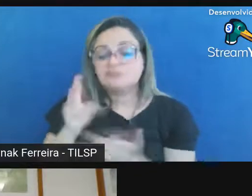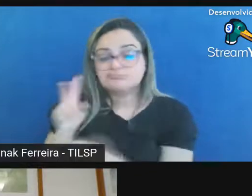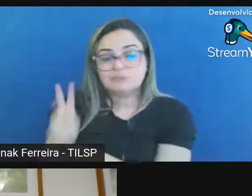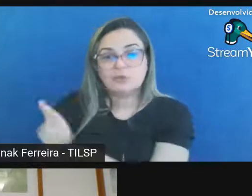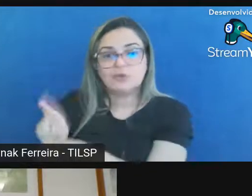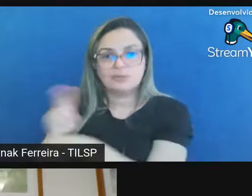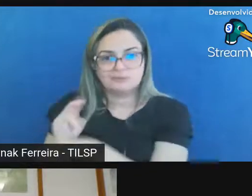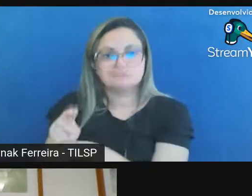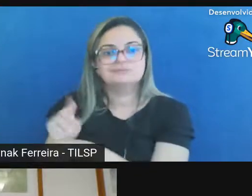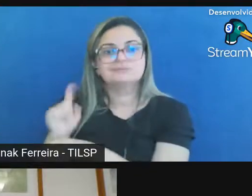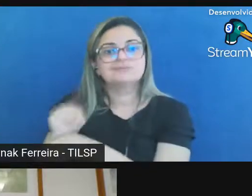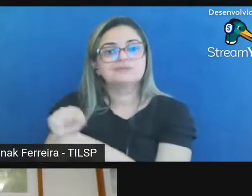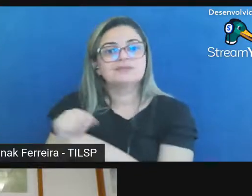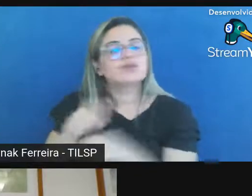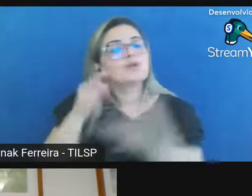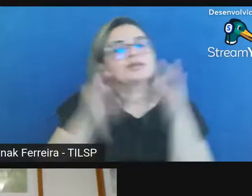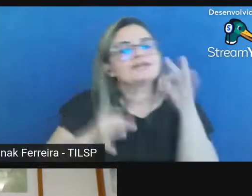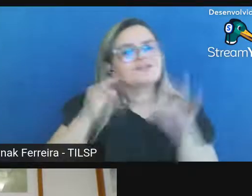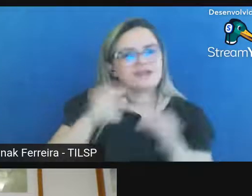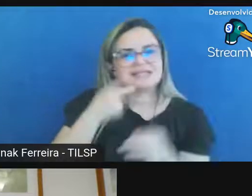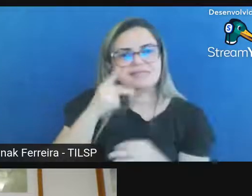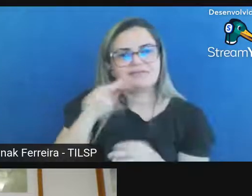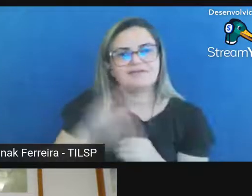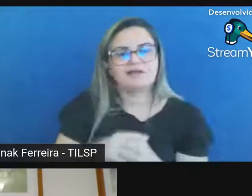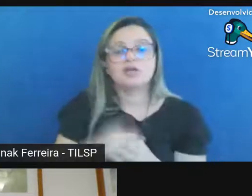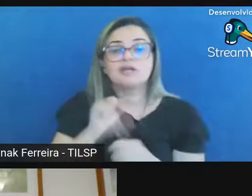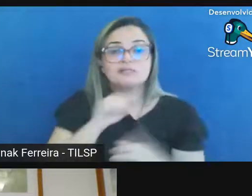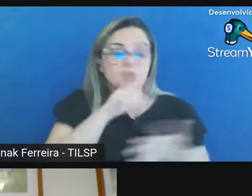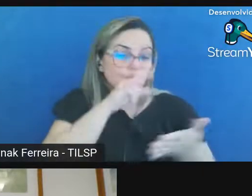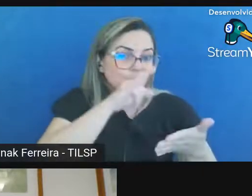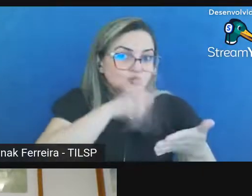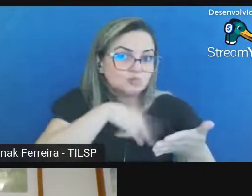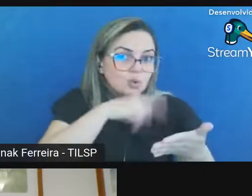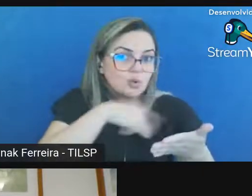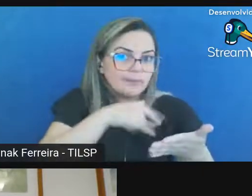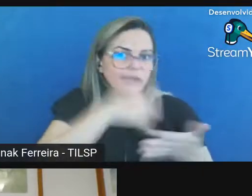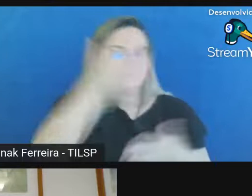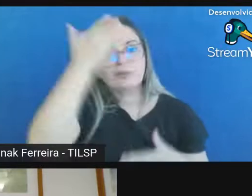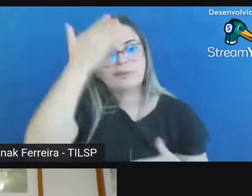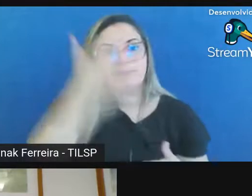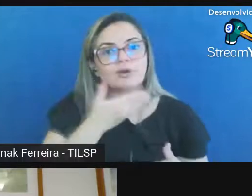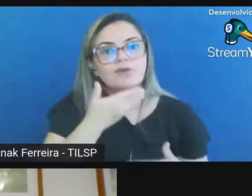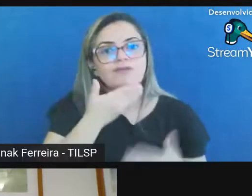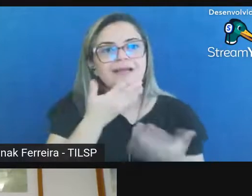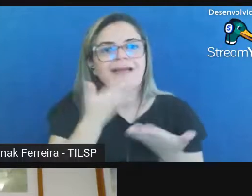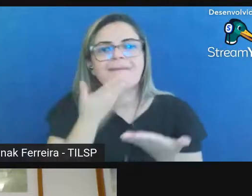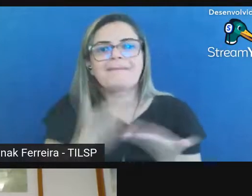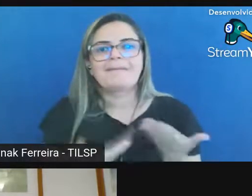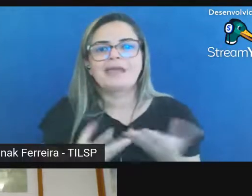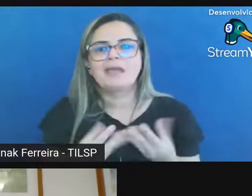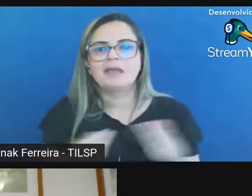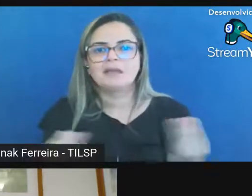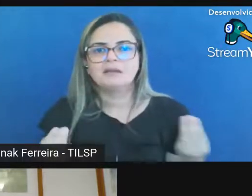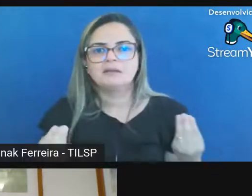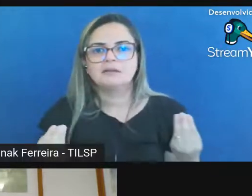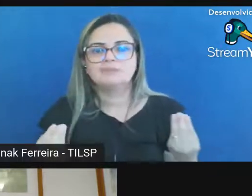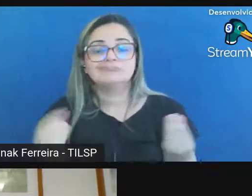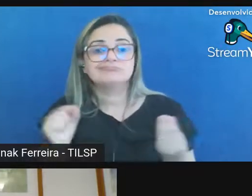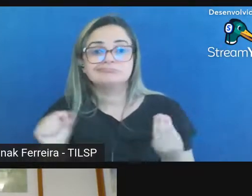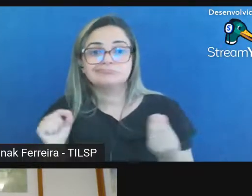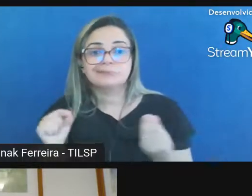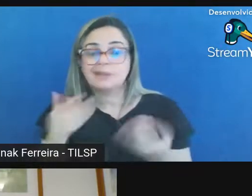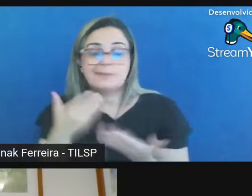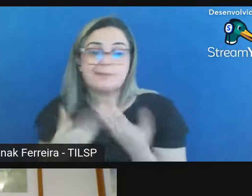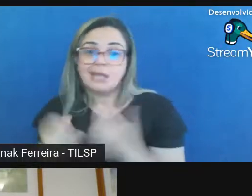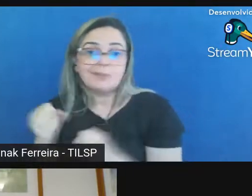custódia e um advogado diz isso quando um documento uma prova perde a sua cadeia de custódia ela perde o seu poder